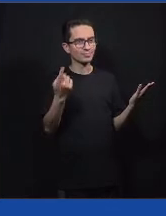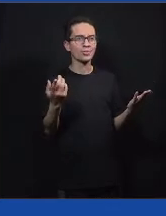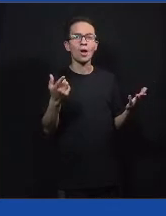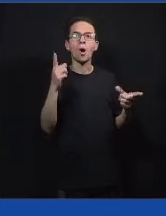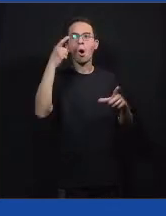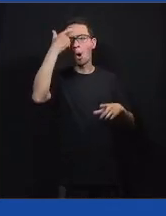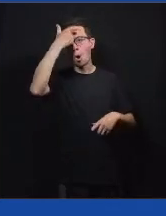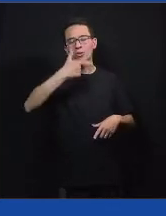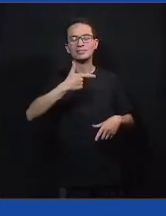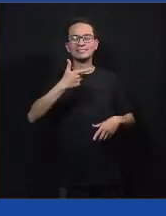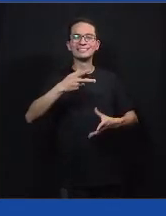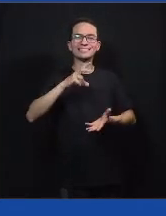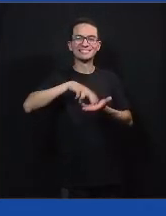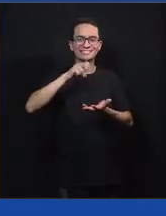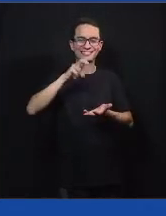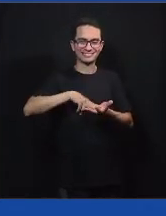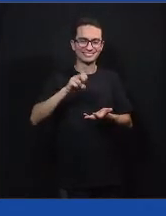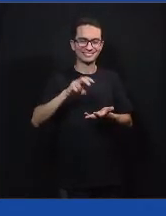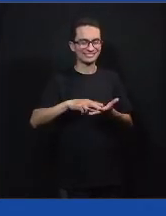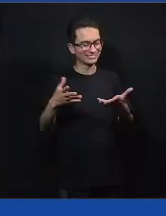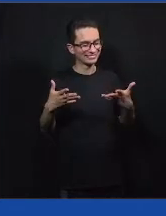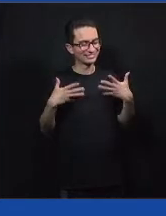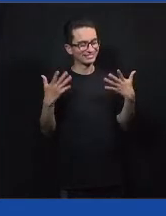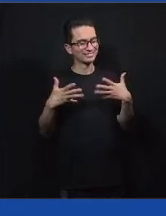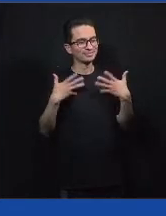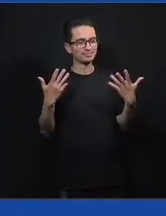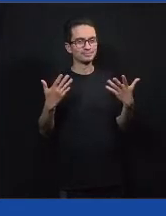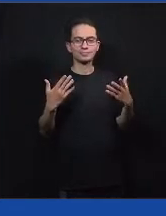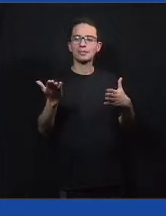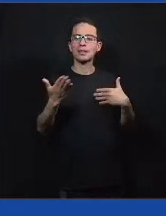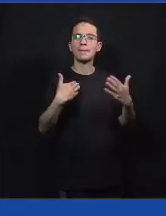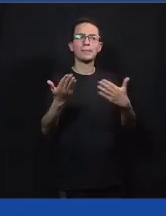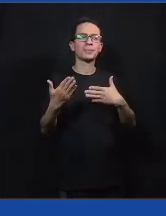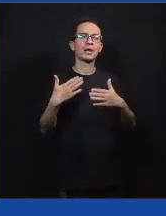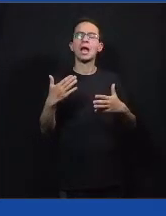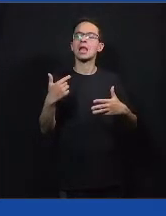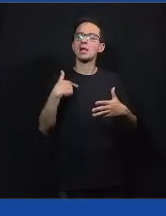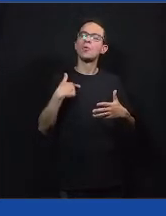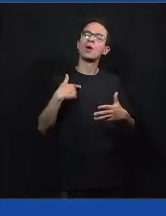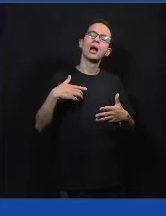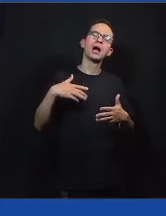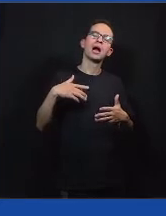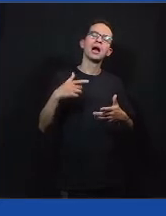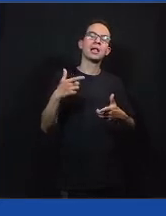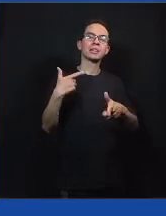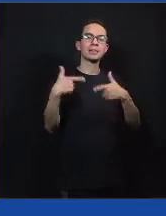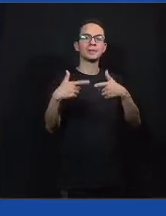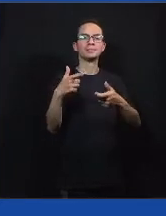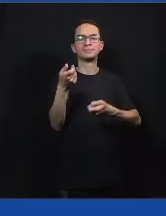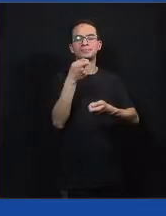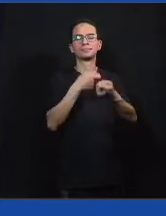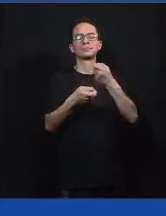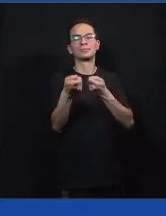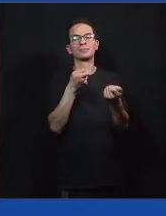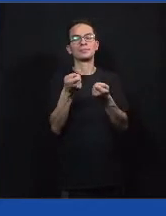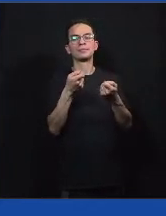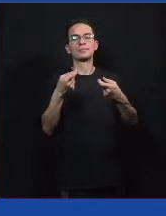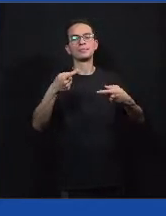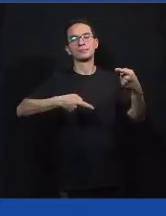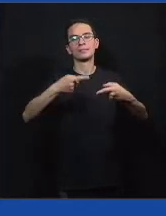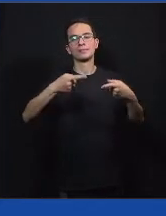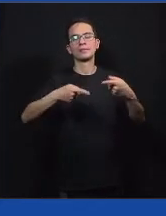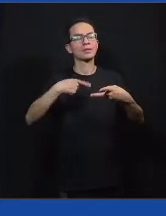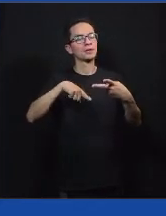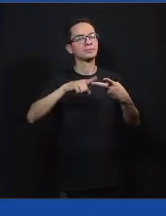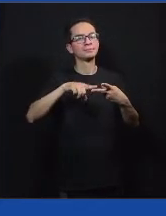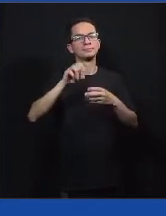nossa tela para a gente poder debater. Eu sou da área da administração pública, mestre em educação, e para mim